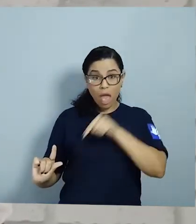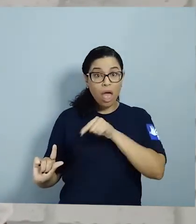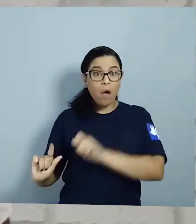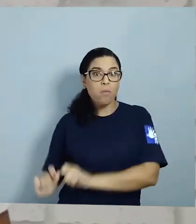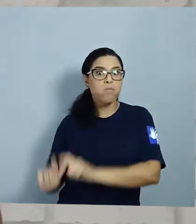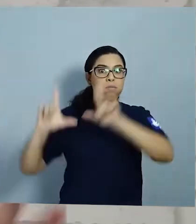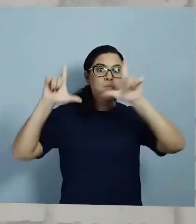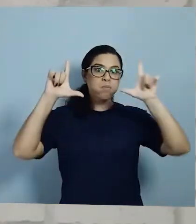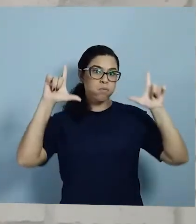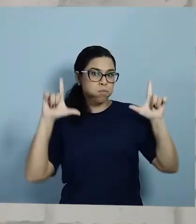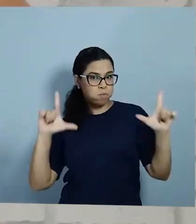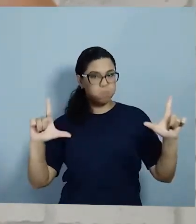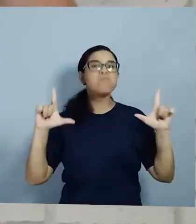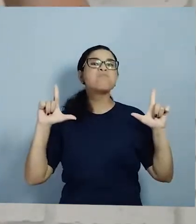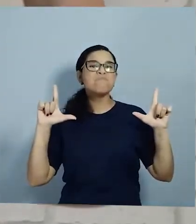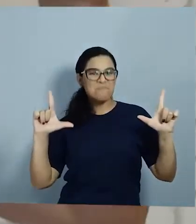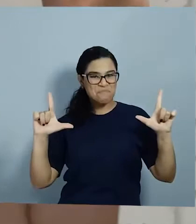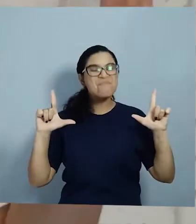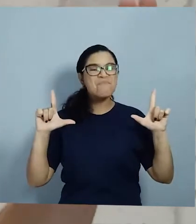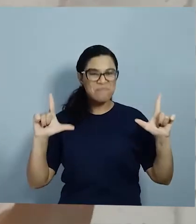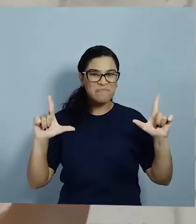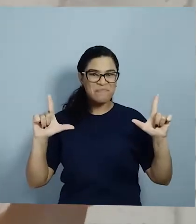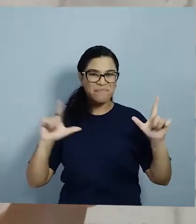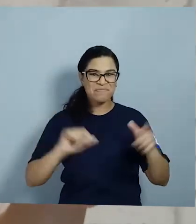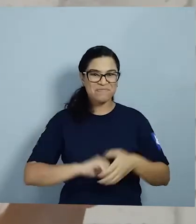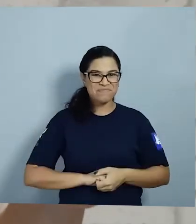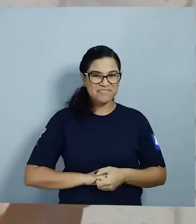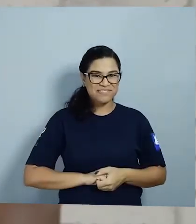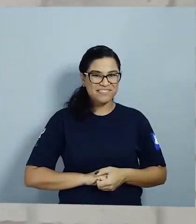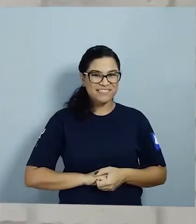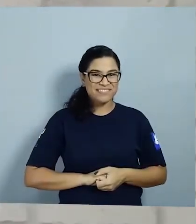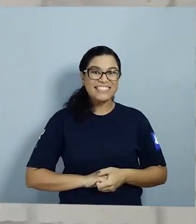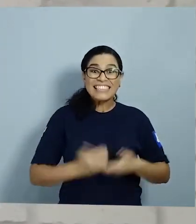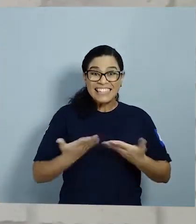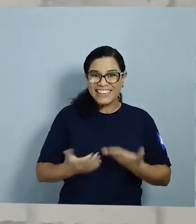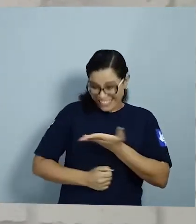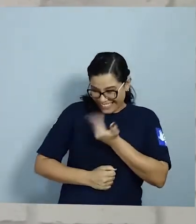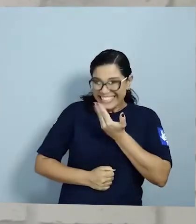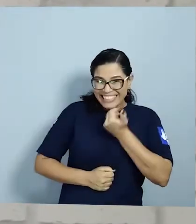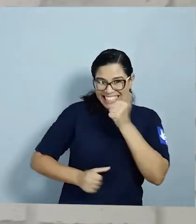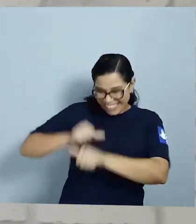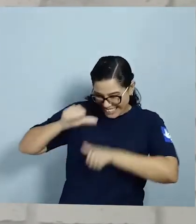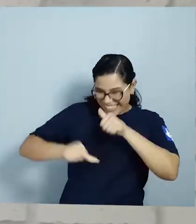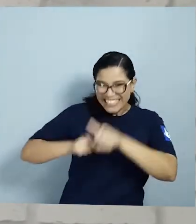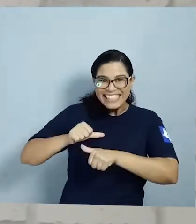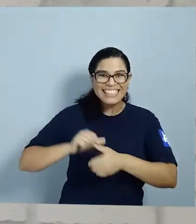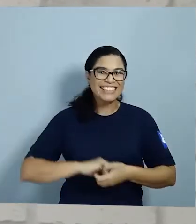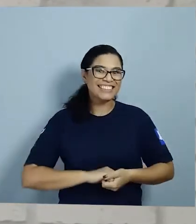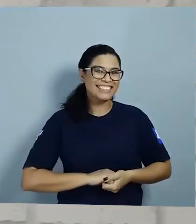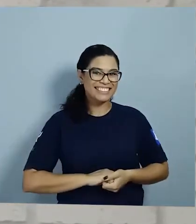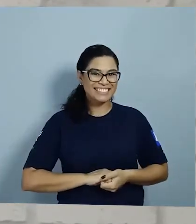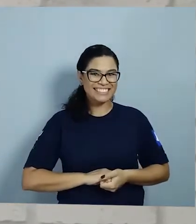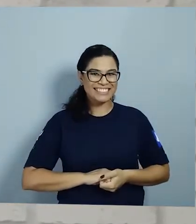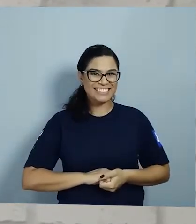a pro Emily vai ficar bem grandona aqui na tela Então, vem Emily